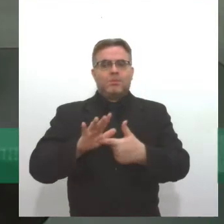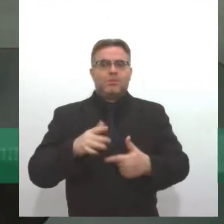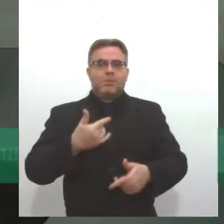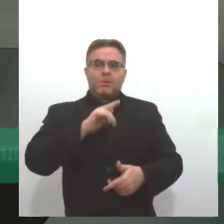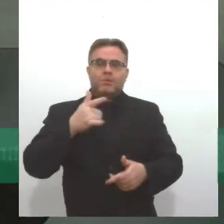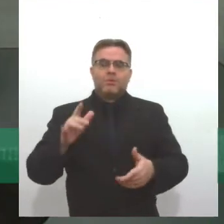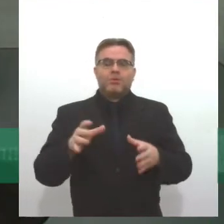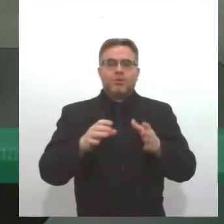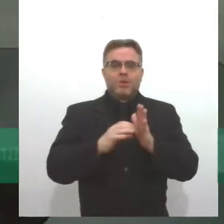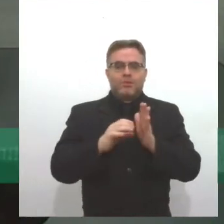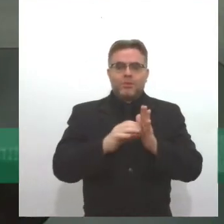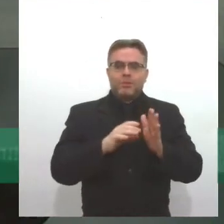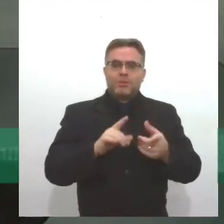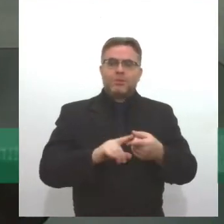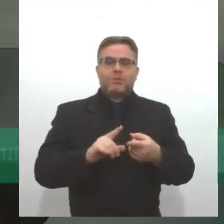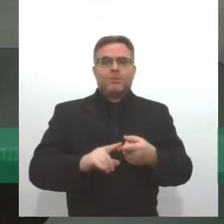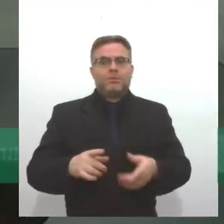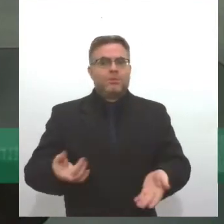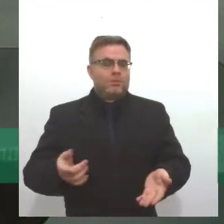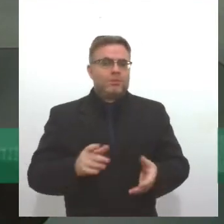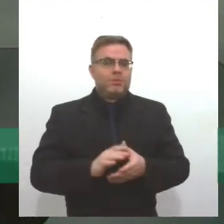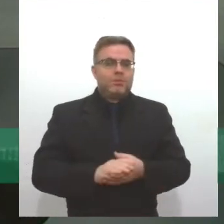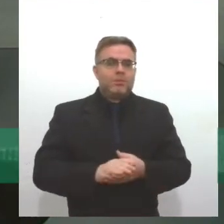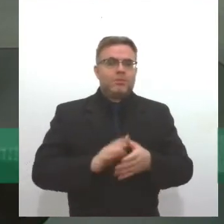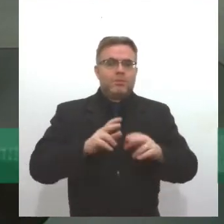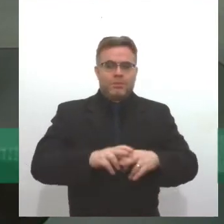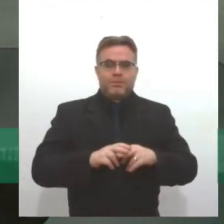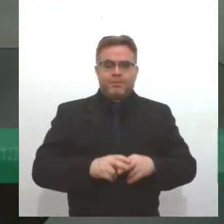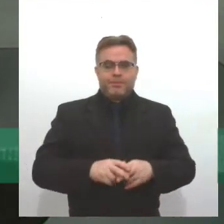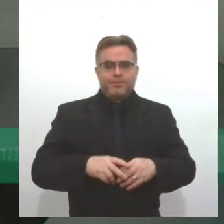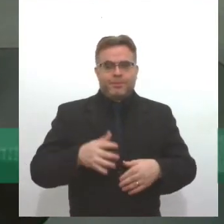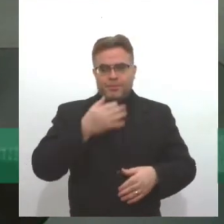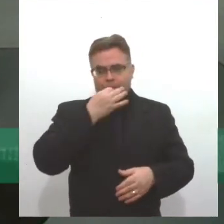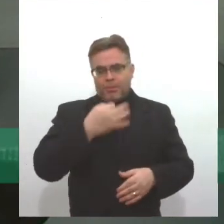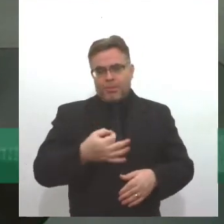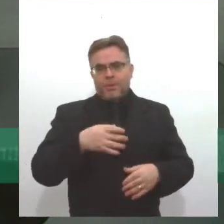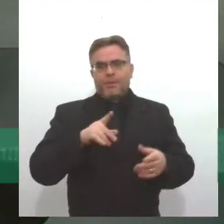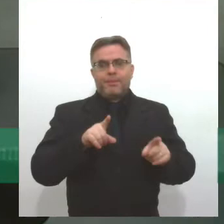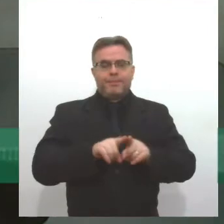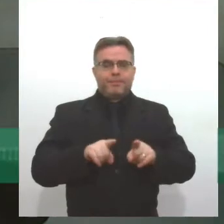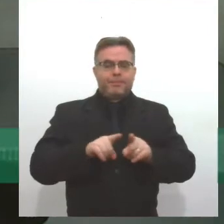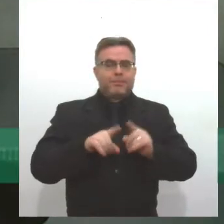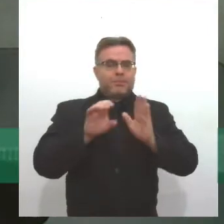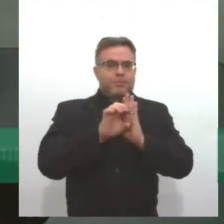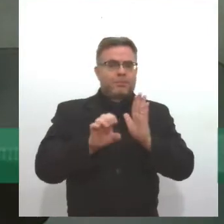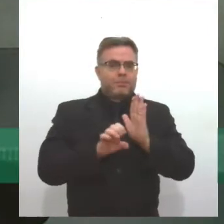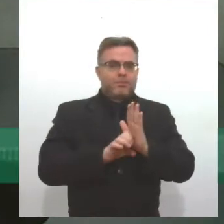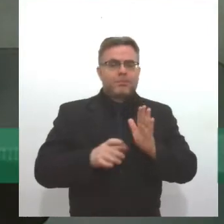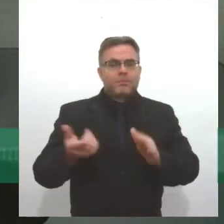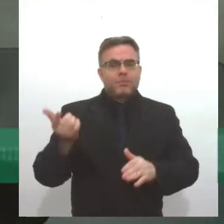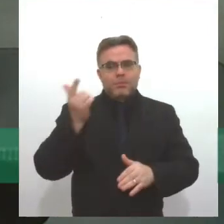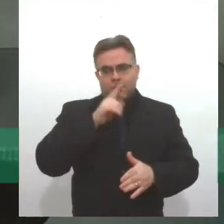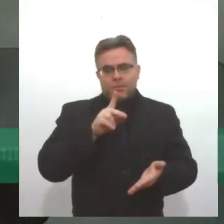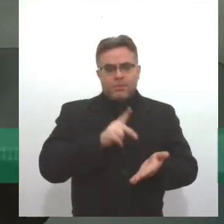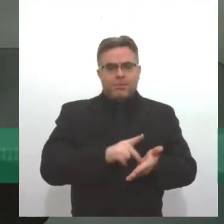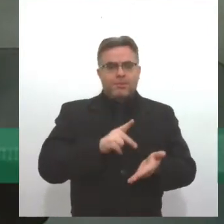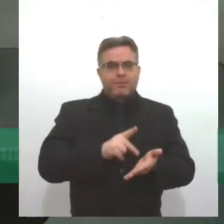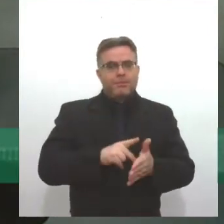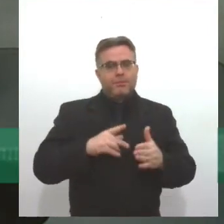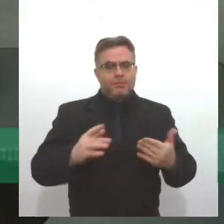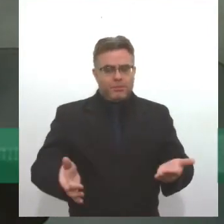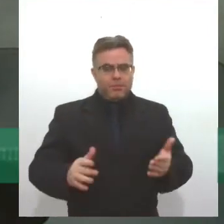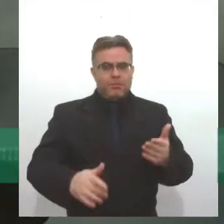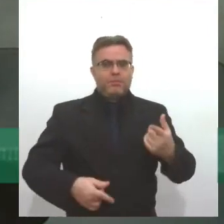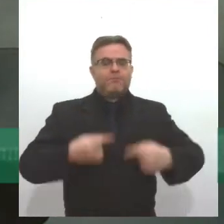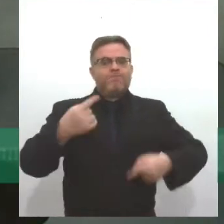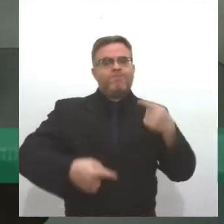tradicionais, povos tradicionais. Então, acho que será uma conquista, um passo inicial, para uma conquista e um debate